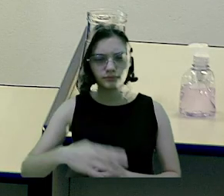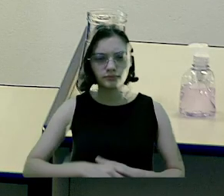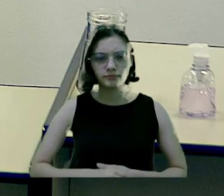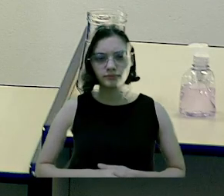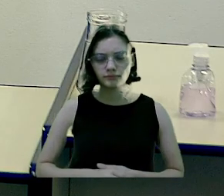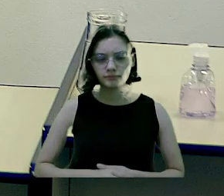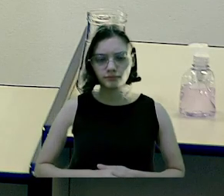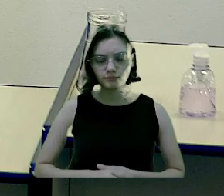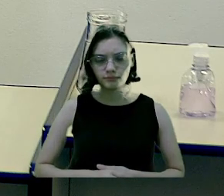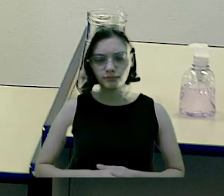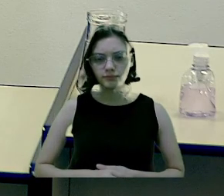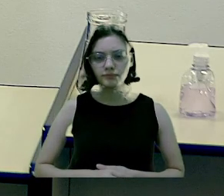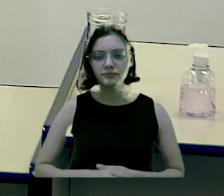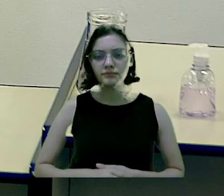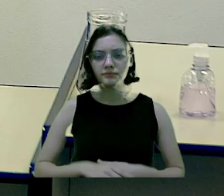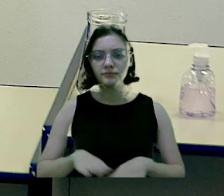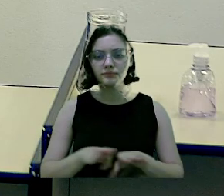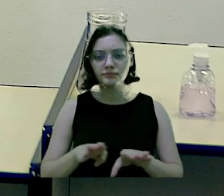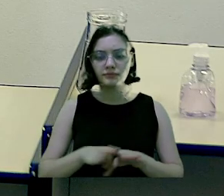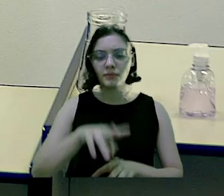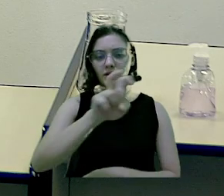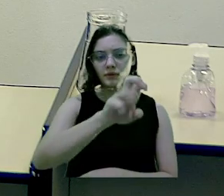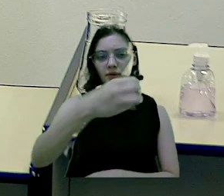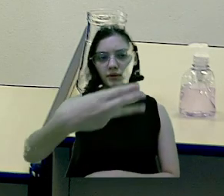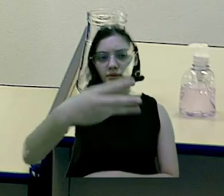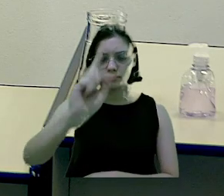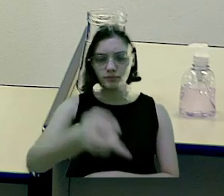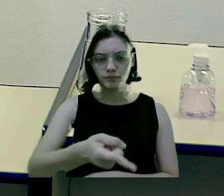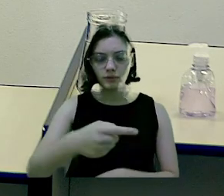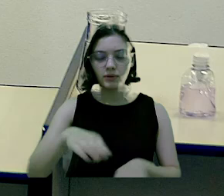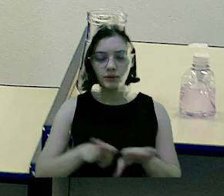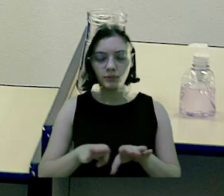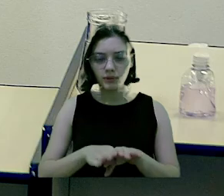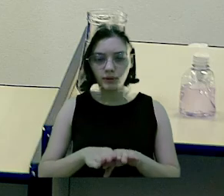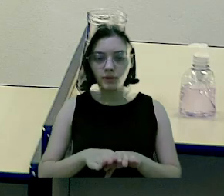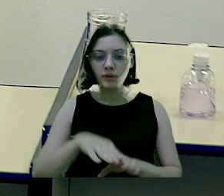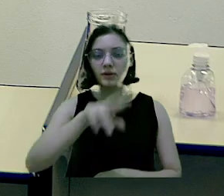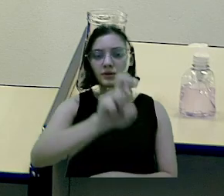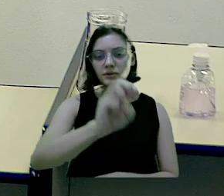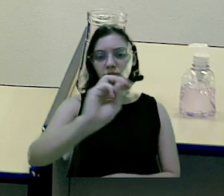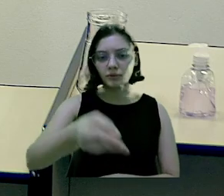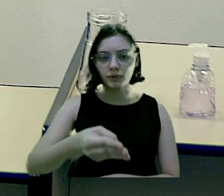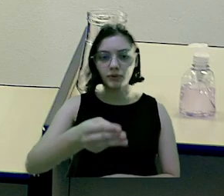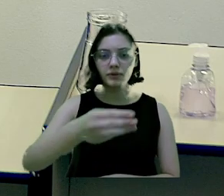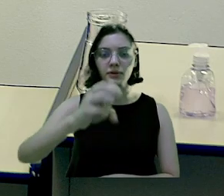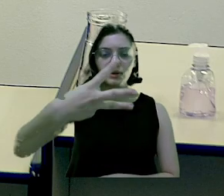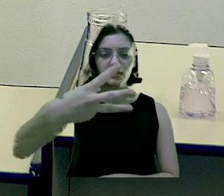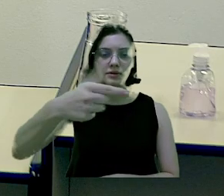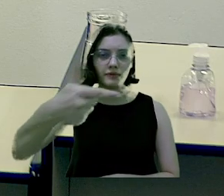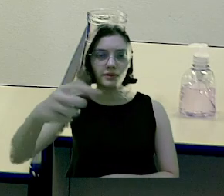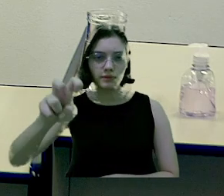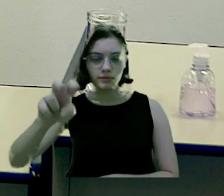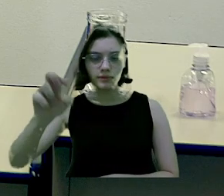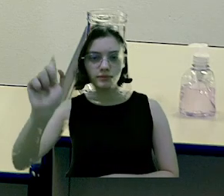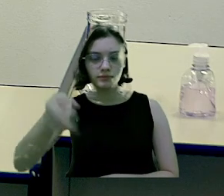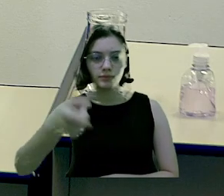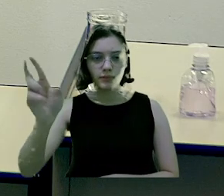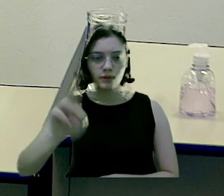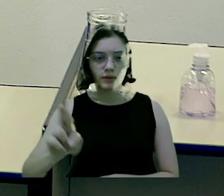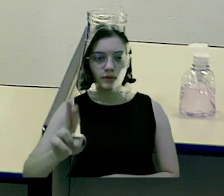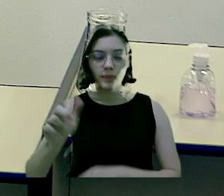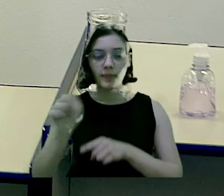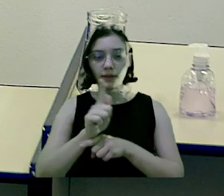,93, cultura, R 143.000,00, urbanismo, R$.325.500